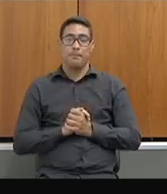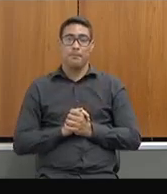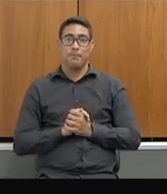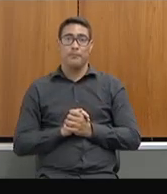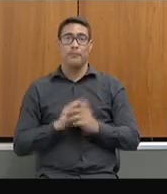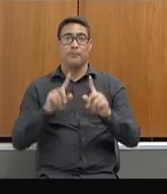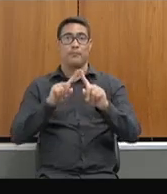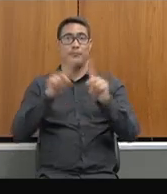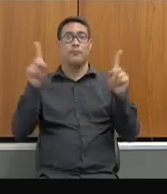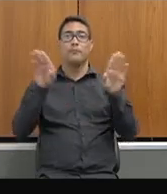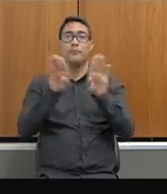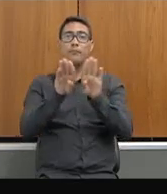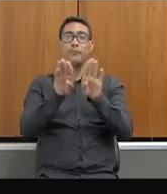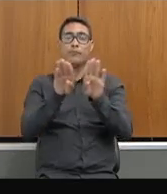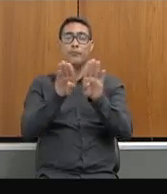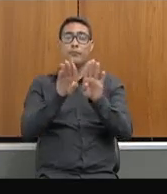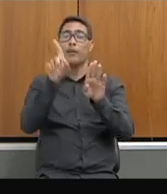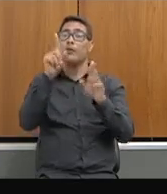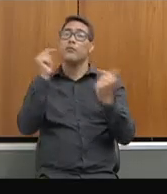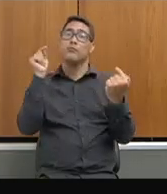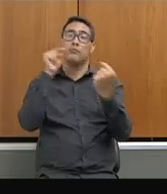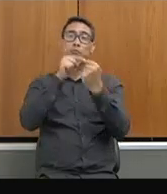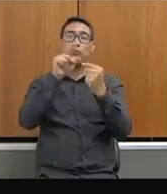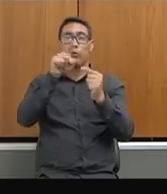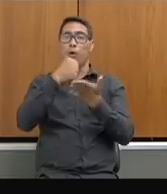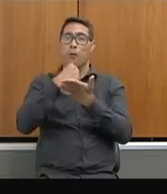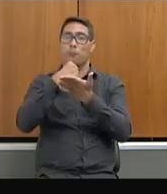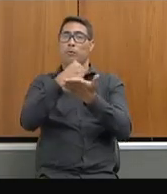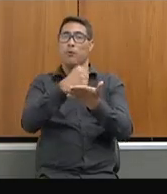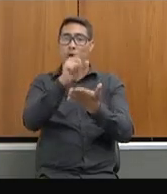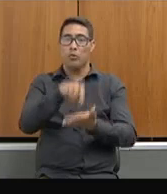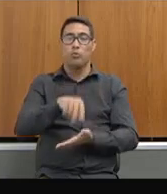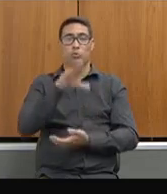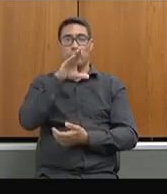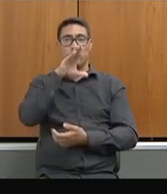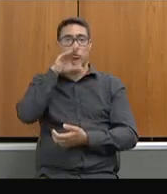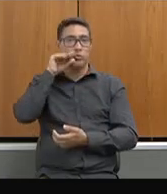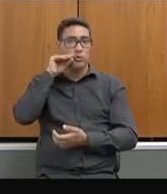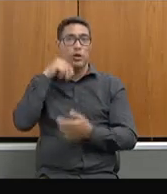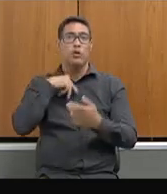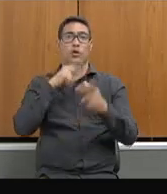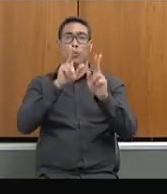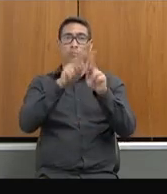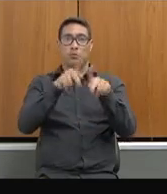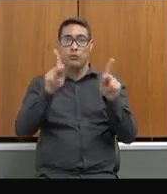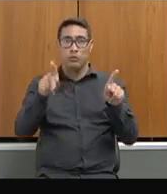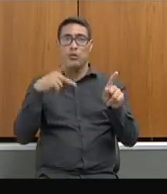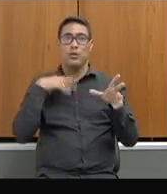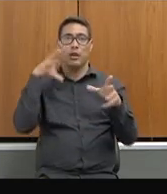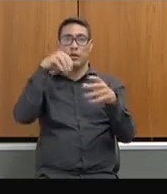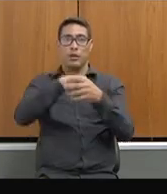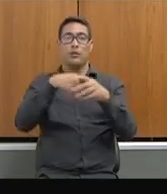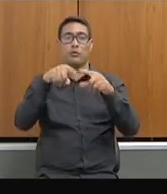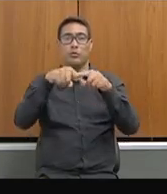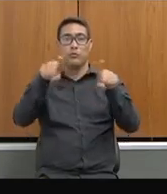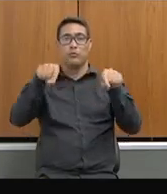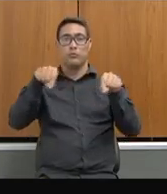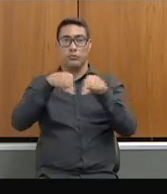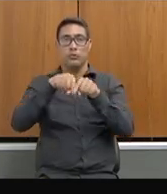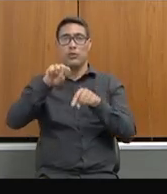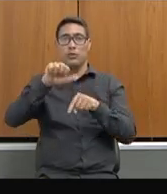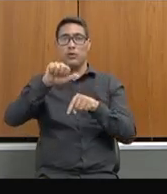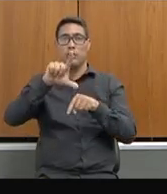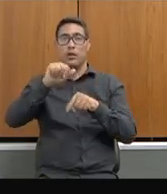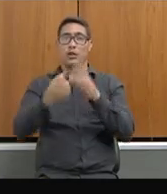Ainda trabalhando com o apoio aos nossos servidores, pode passar, os professores que estão em sala de aula, nós lançamos o